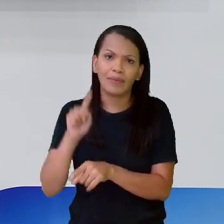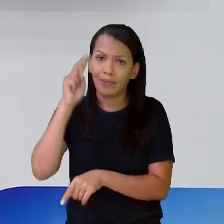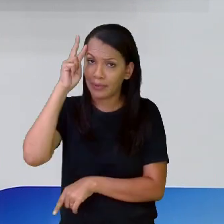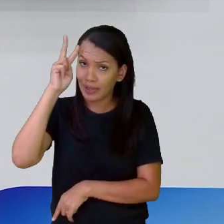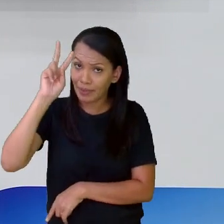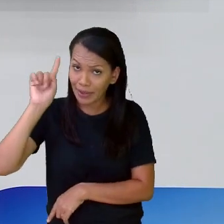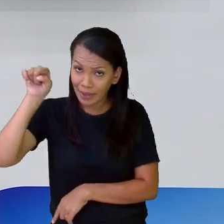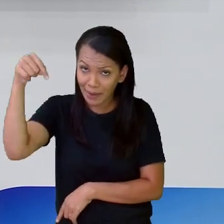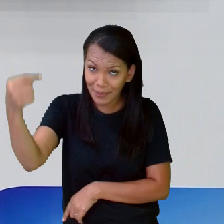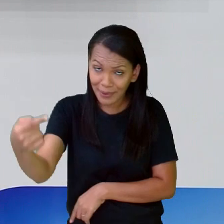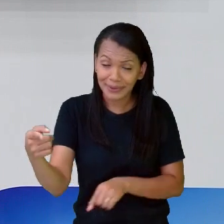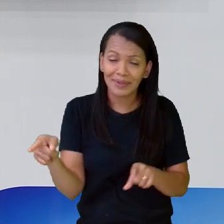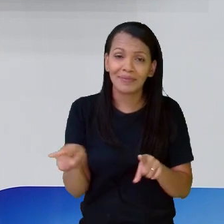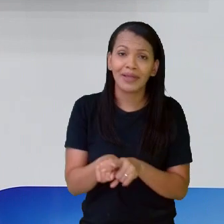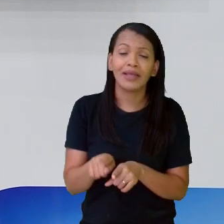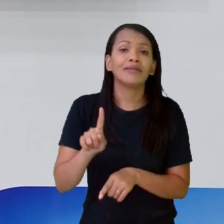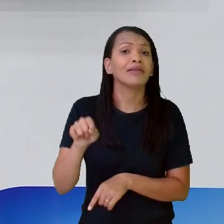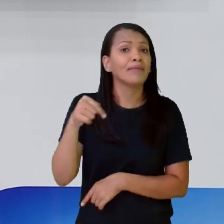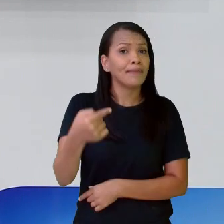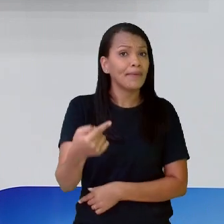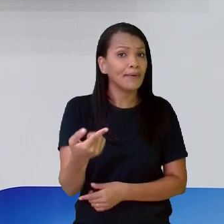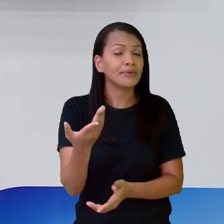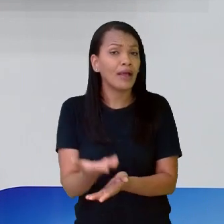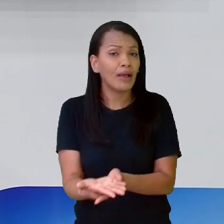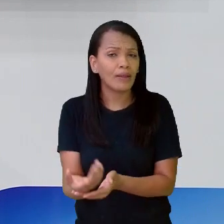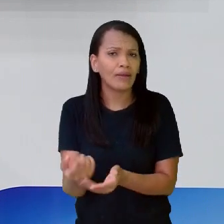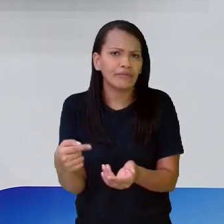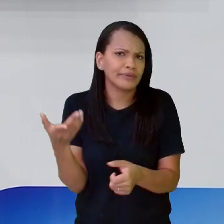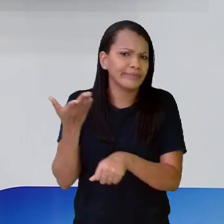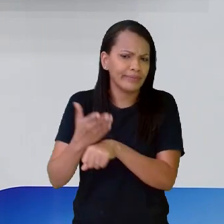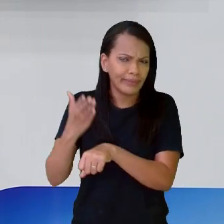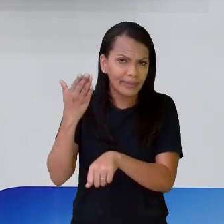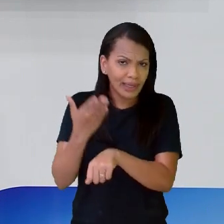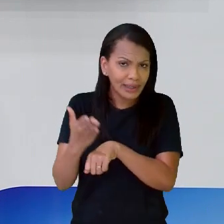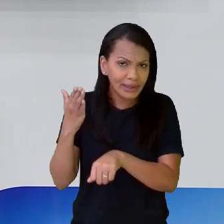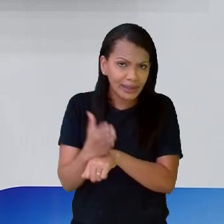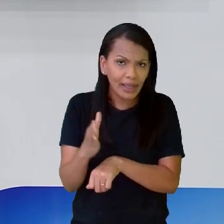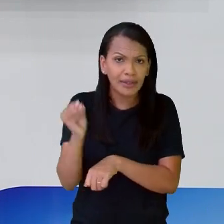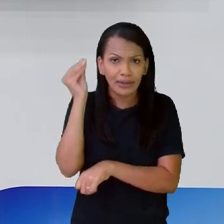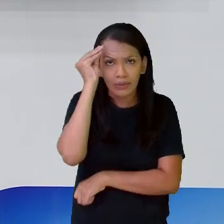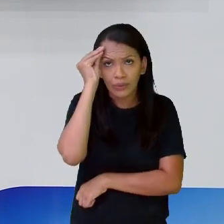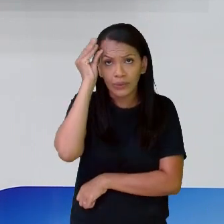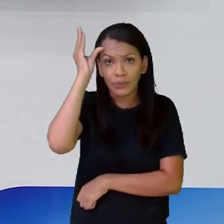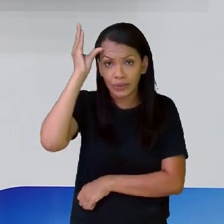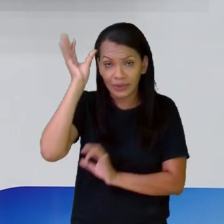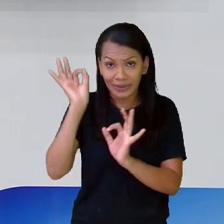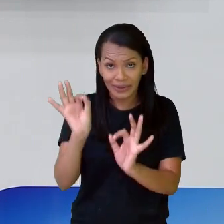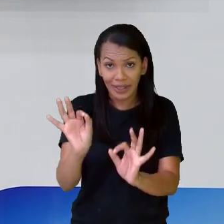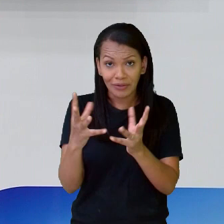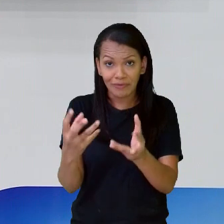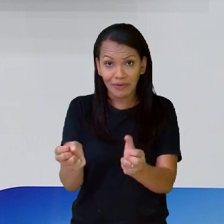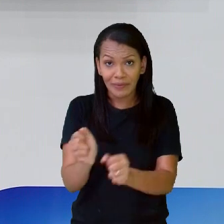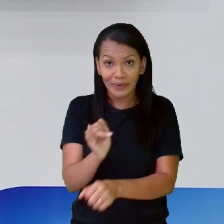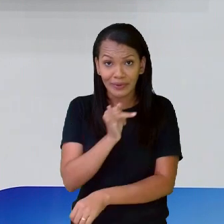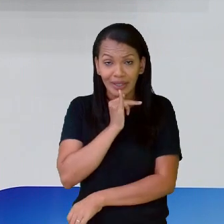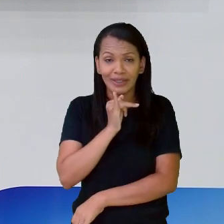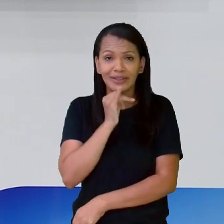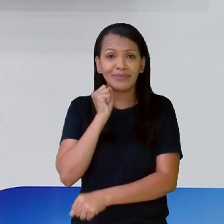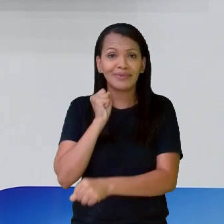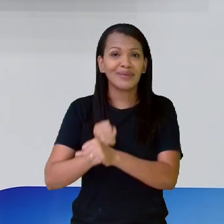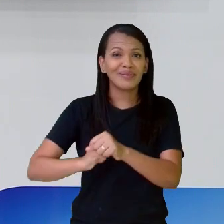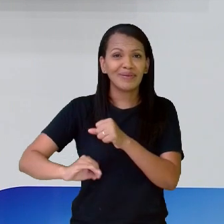ou para depois da aula, você poder exercer aí, para praticar. Tá certo? E aí, vamos aos exemplos dos